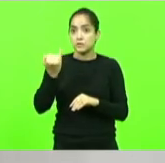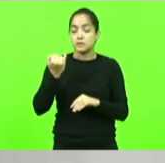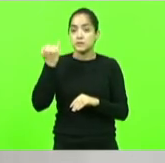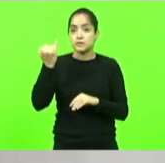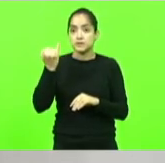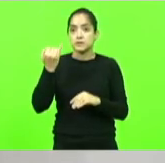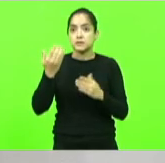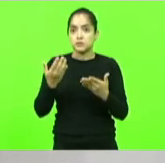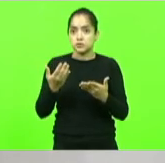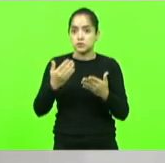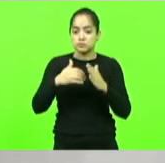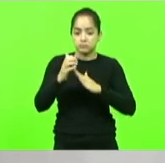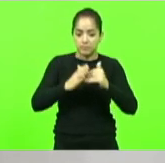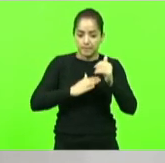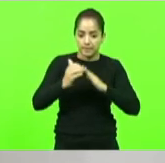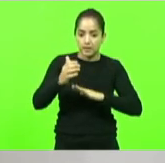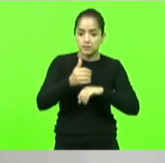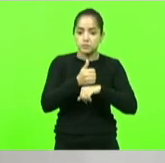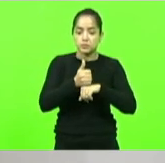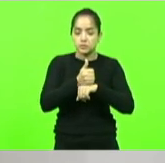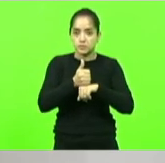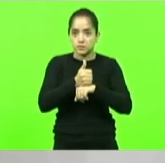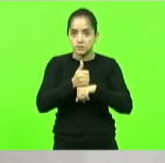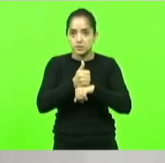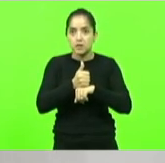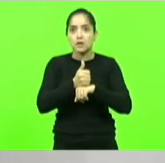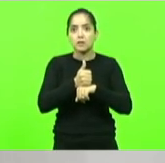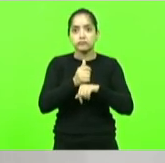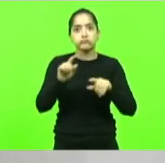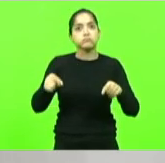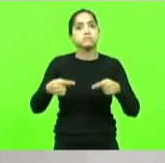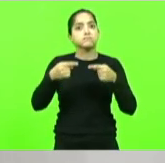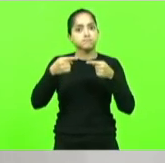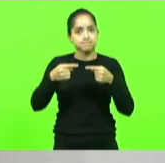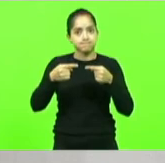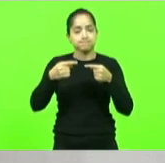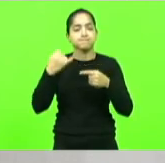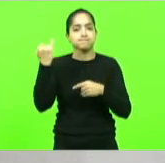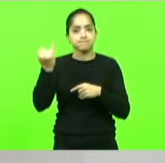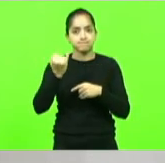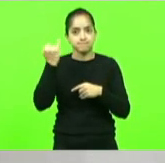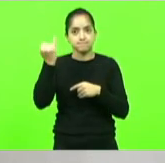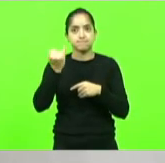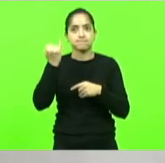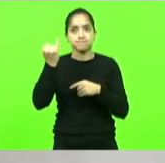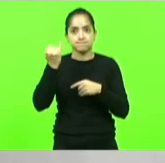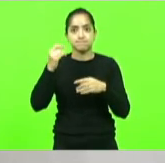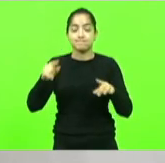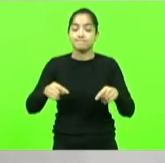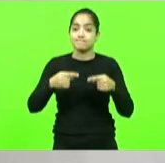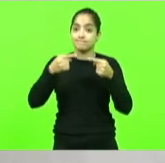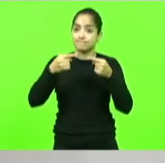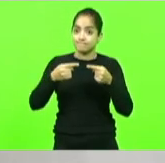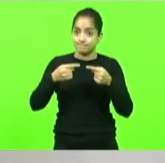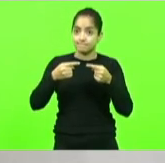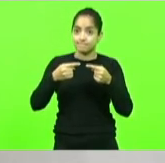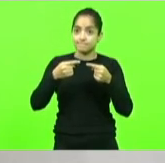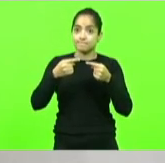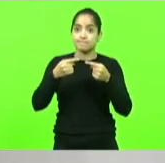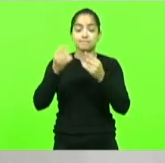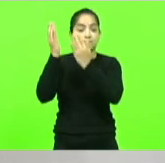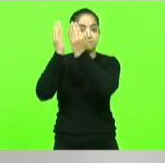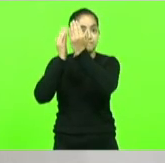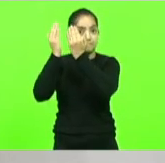o exercício profissional também incluem dilemas e desafios importantes a serem enfrentados pelas psicólogas e